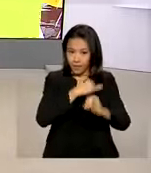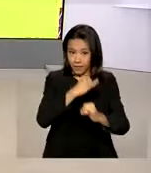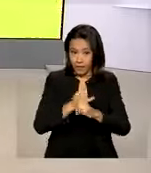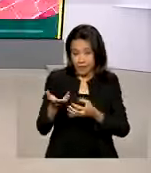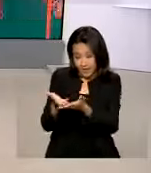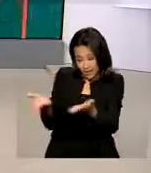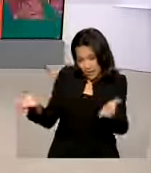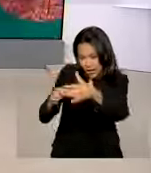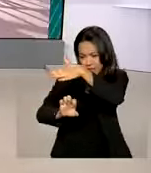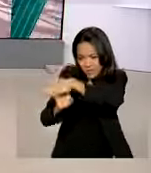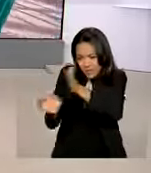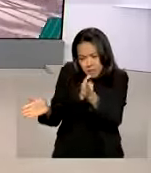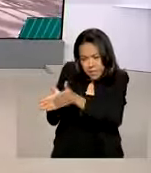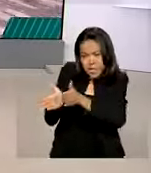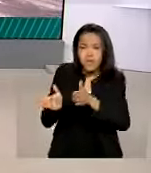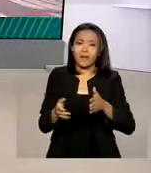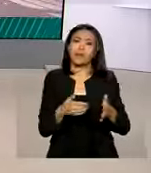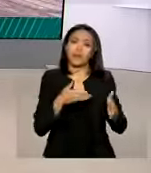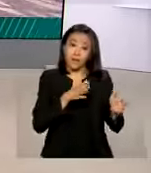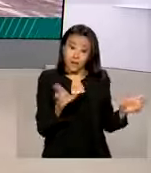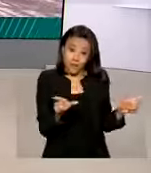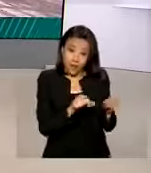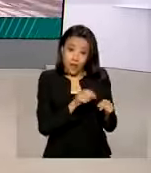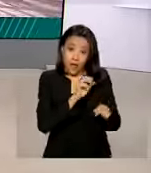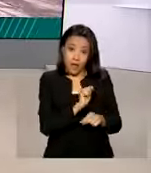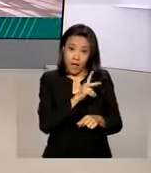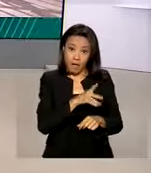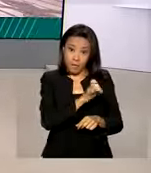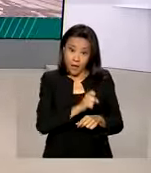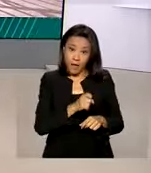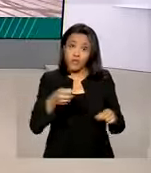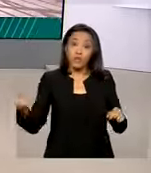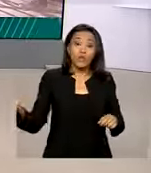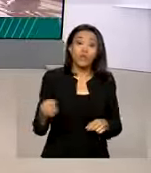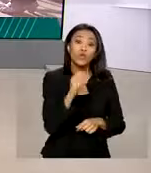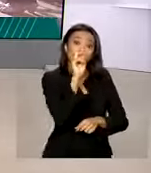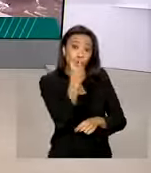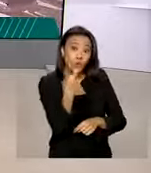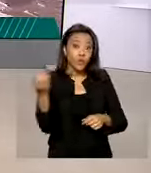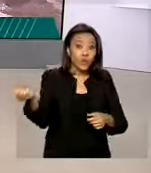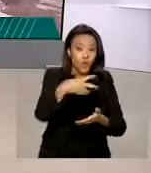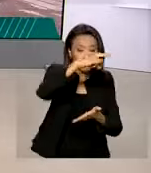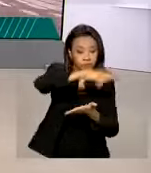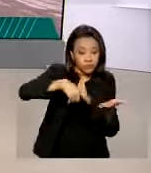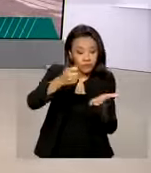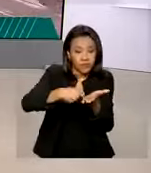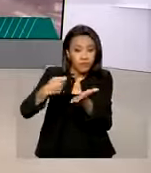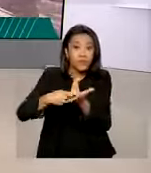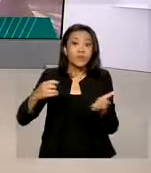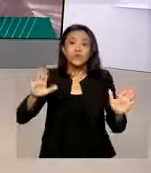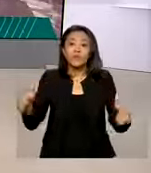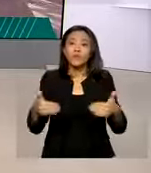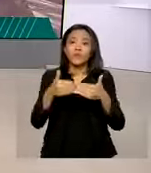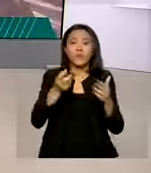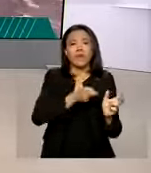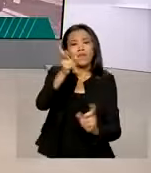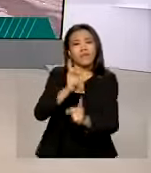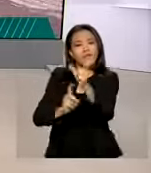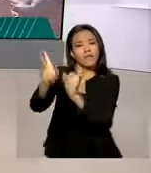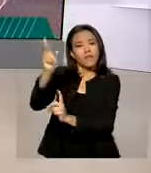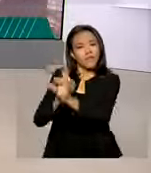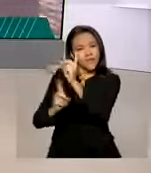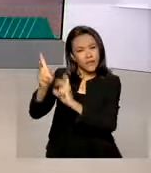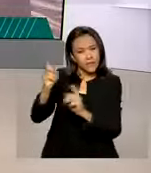negócios, a Apex Brasil renovou dois acordos voltados à exportação e venda no comércio eletrônico global.